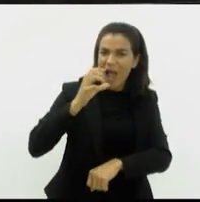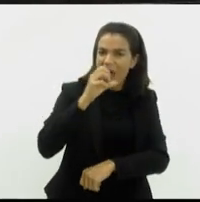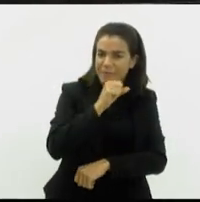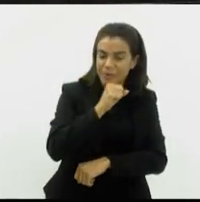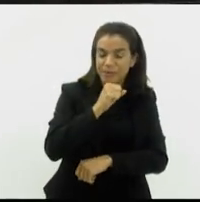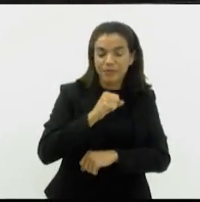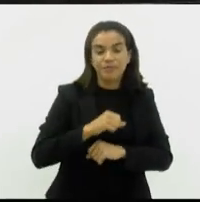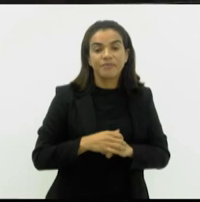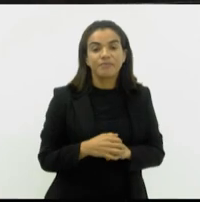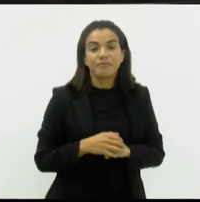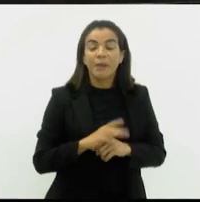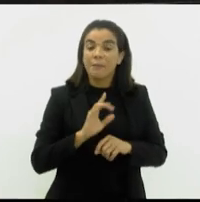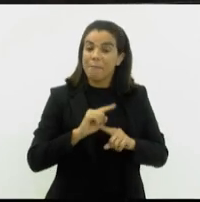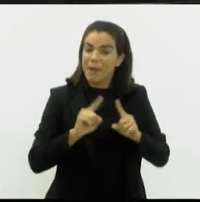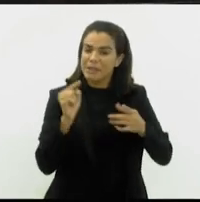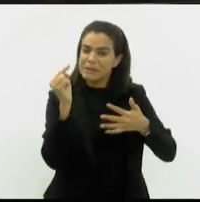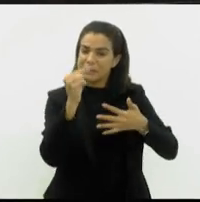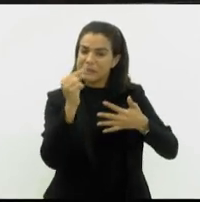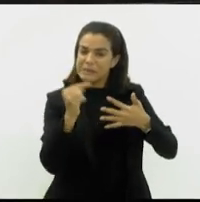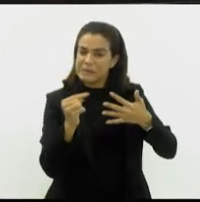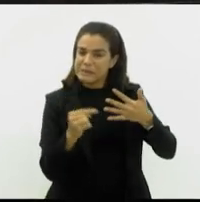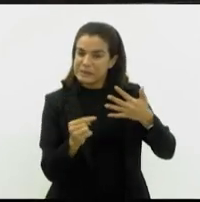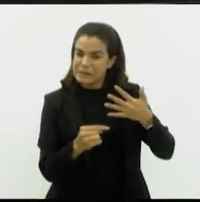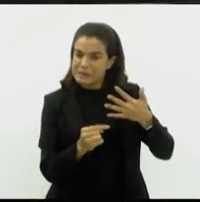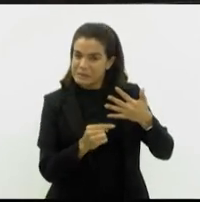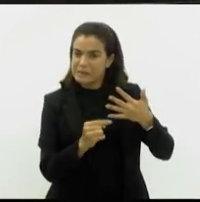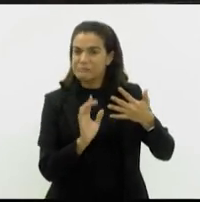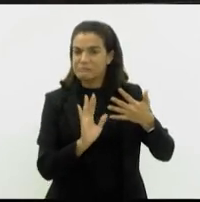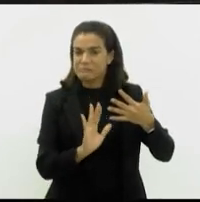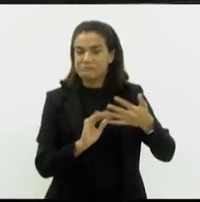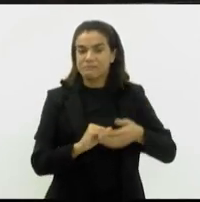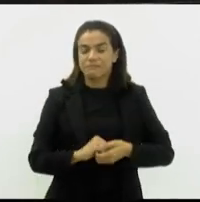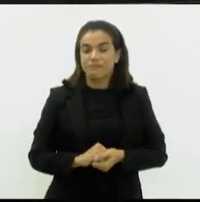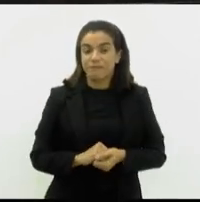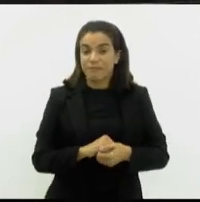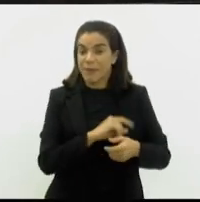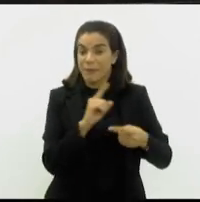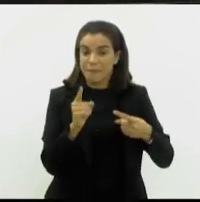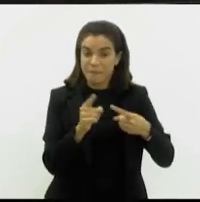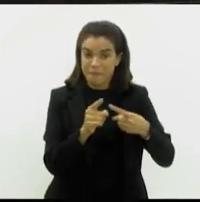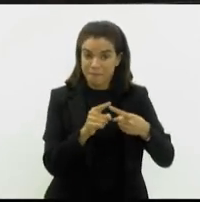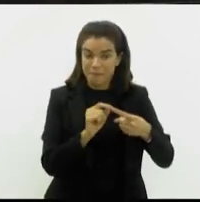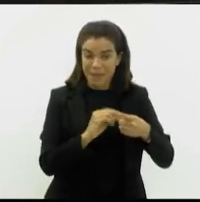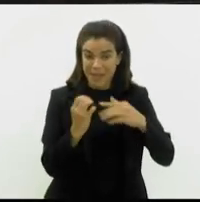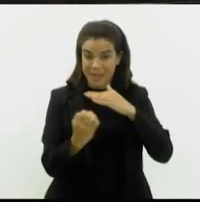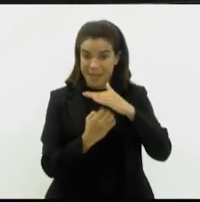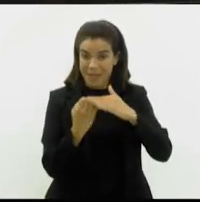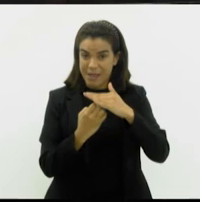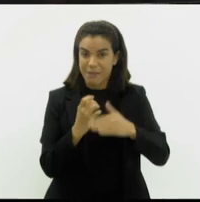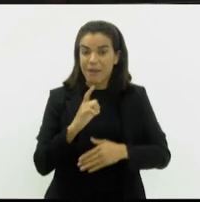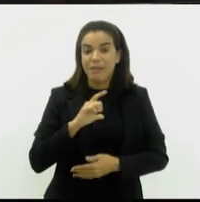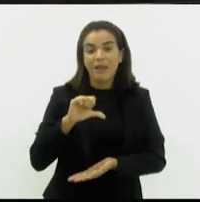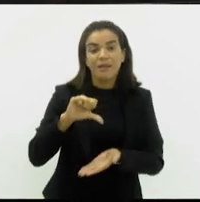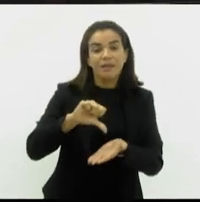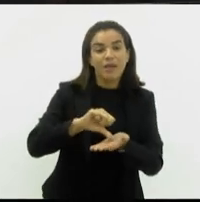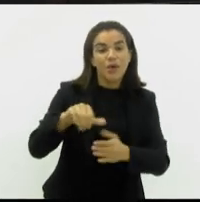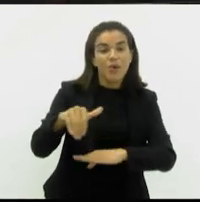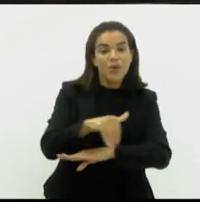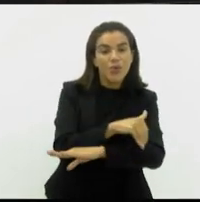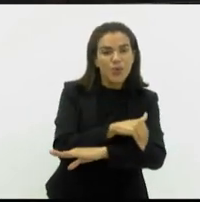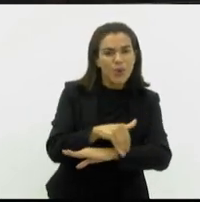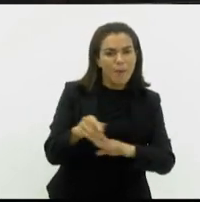Porém, alguns pontos saltam os olhos até de cego. Primeiro, a empresa tem sede em uma rua